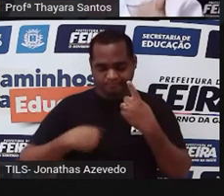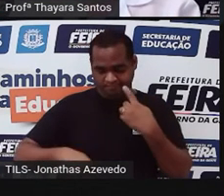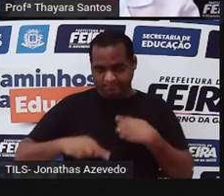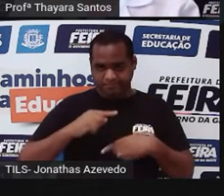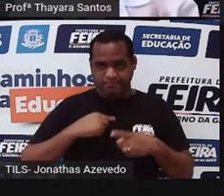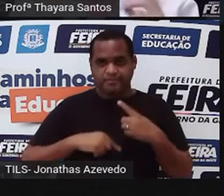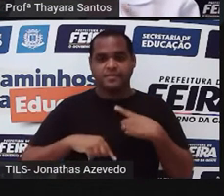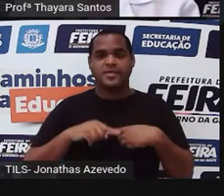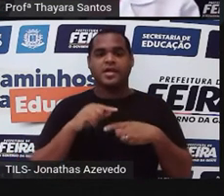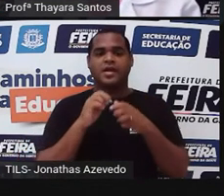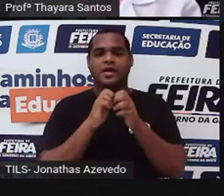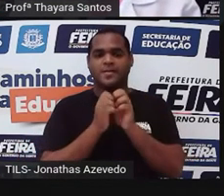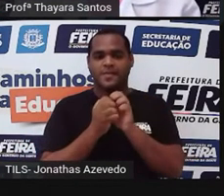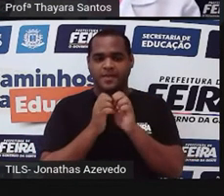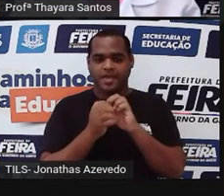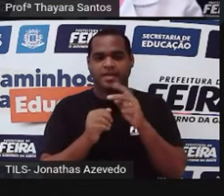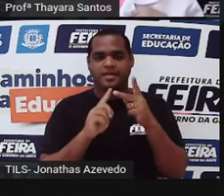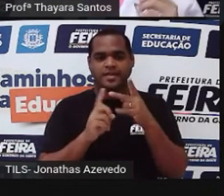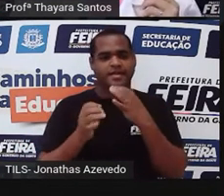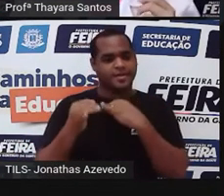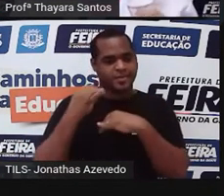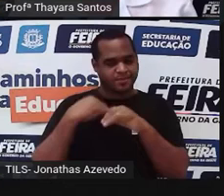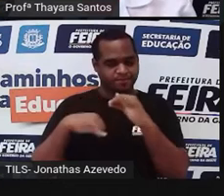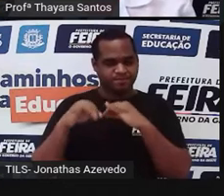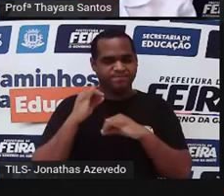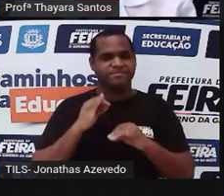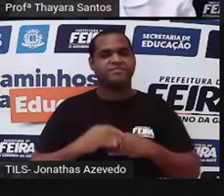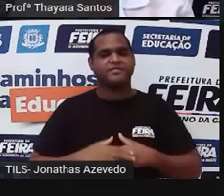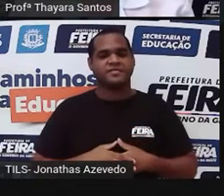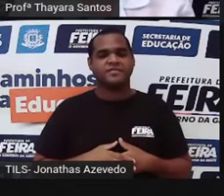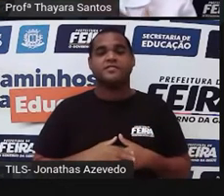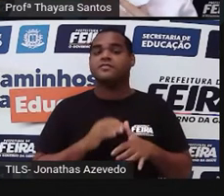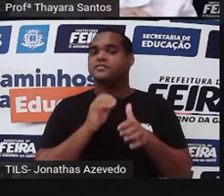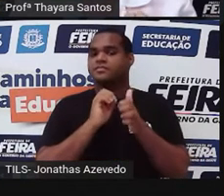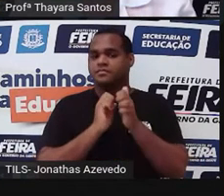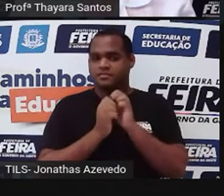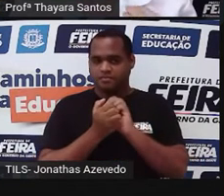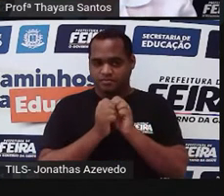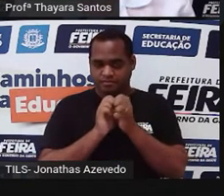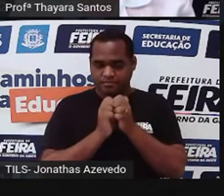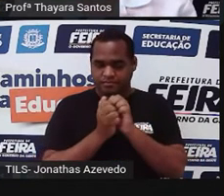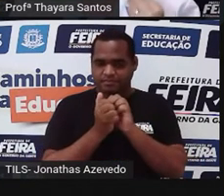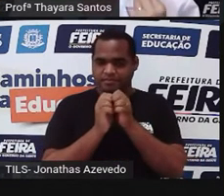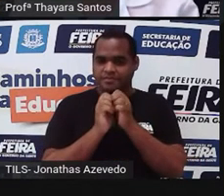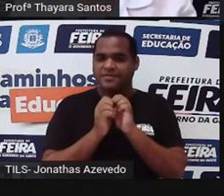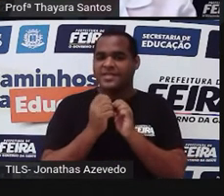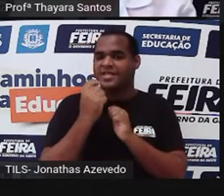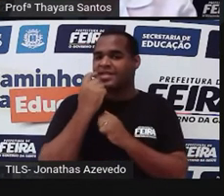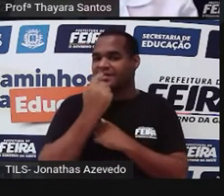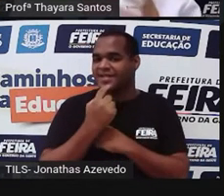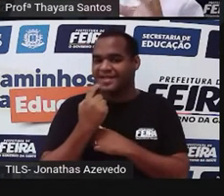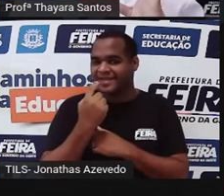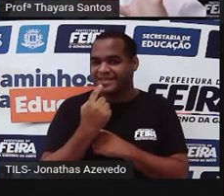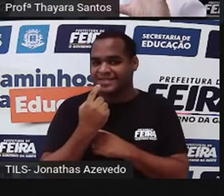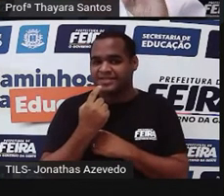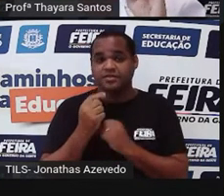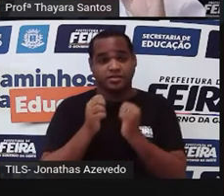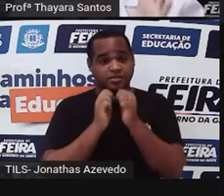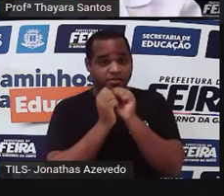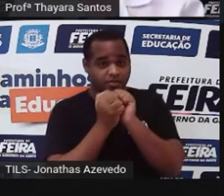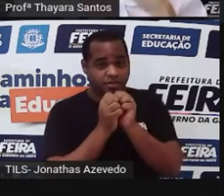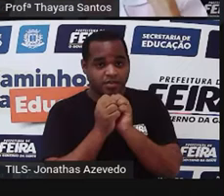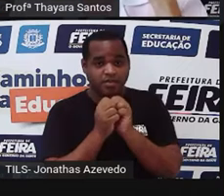digestão mecânica e a digestão química. A digestão mecânica é realizada pelos nossos dentes. Porque a